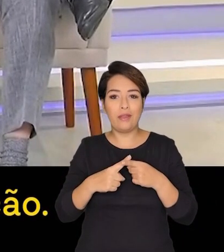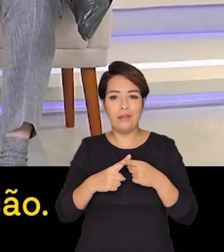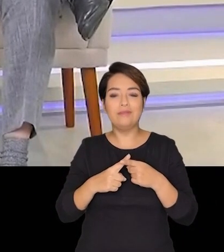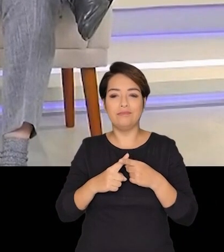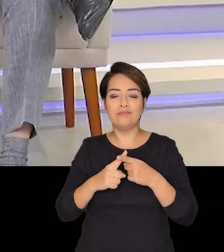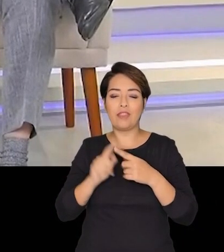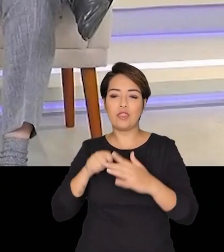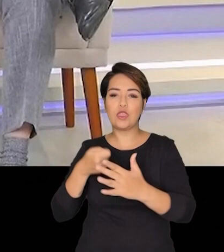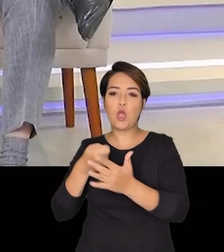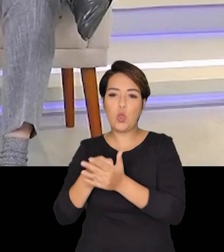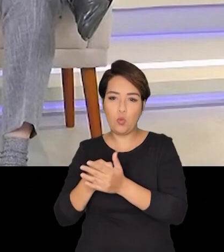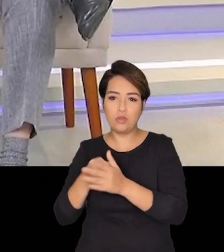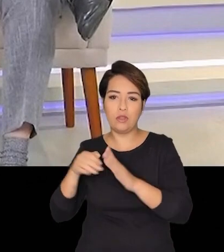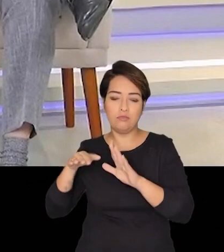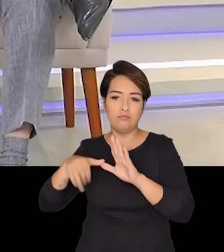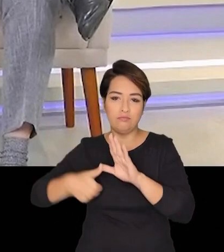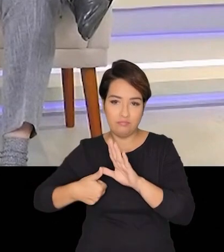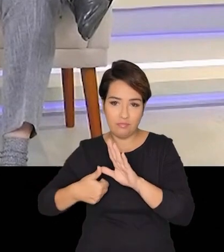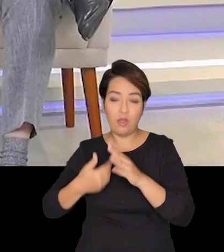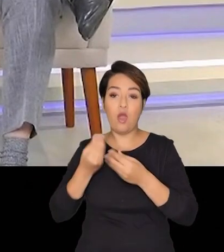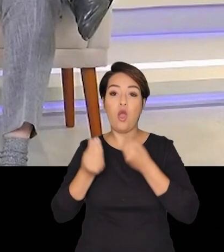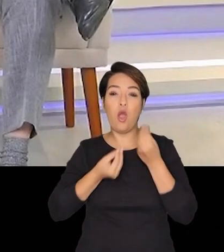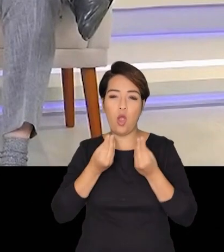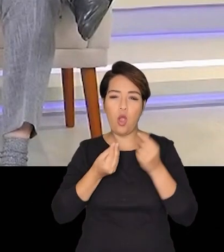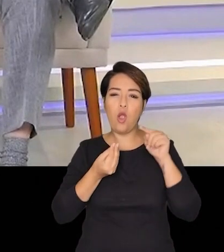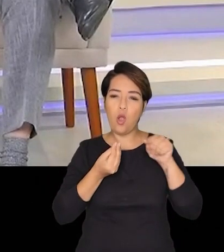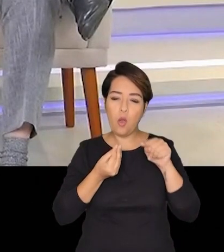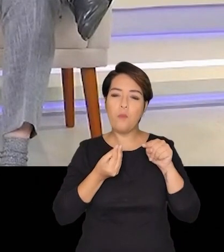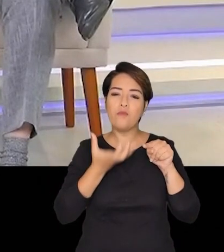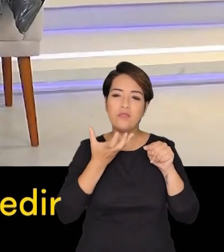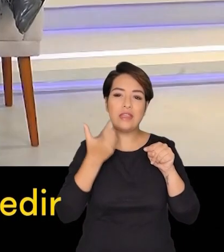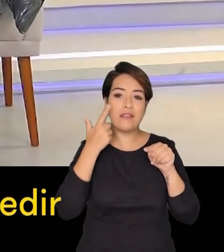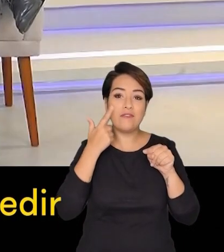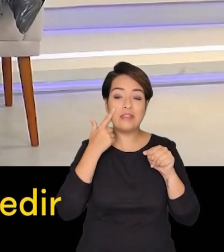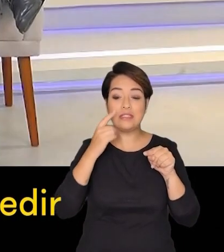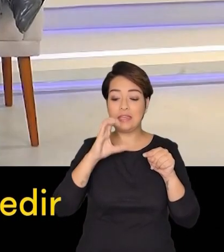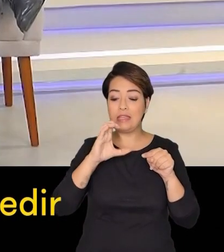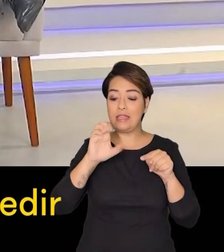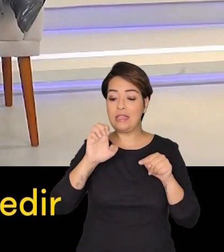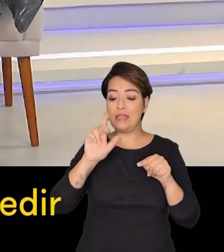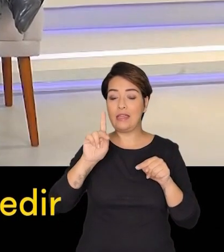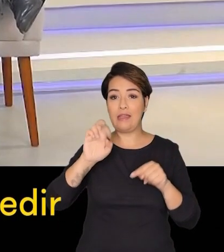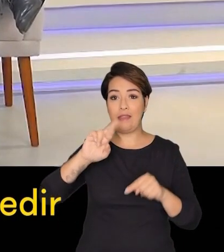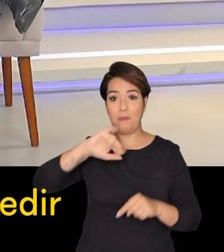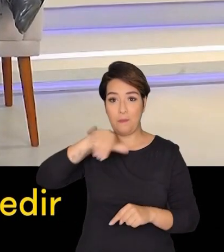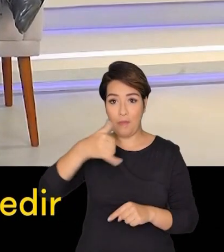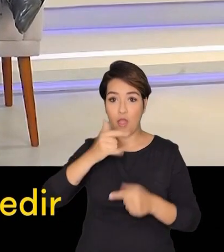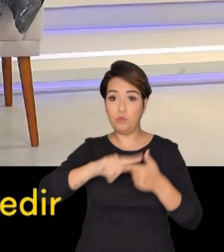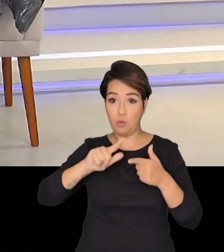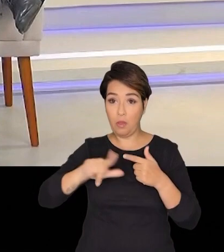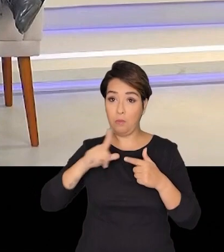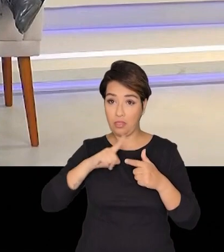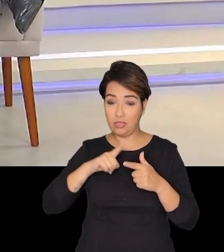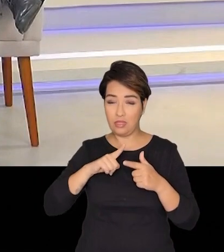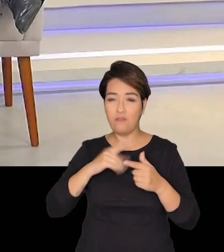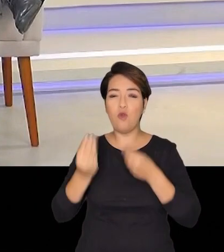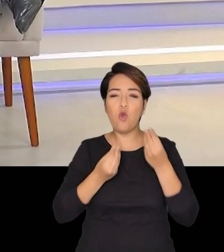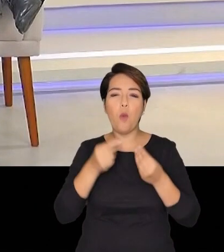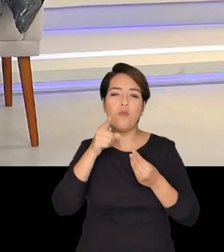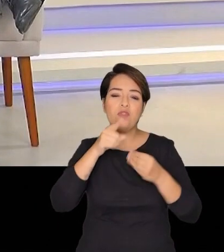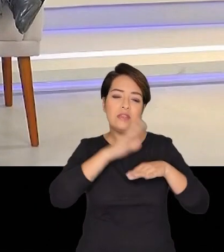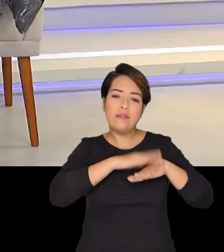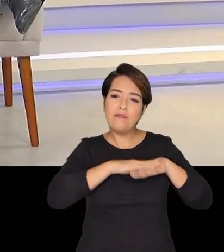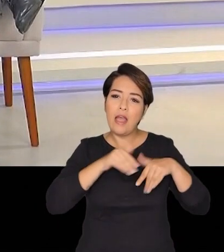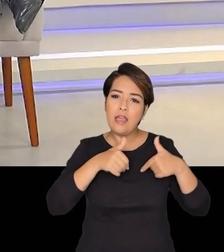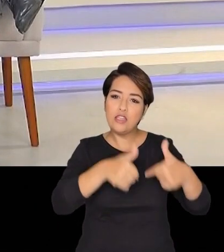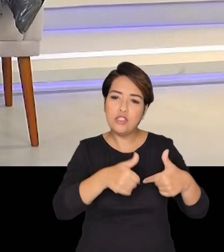corrupção Recentemente a gente viu aí esse escândalo do CEPERJ o o senhor pretende fazer para impedir que esses